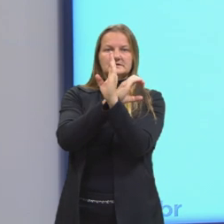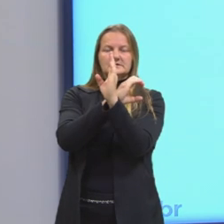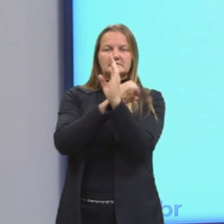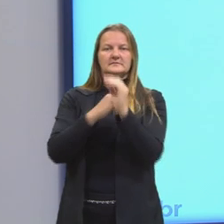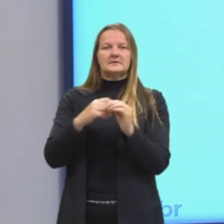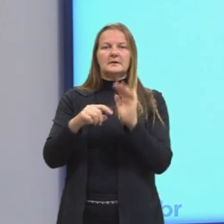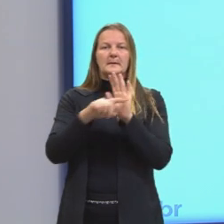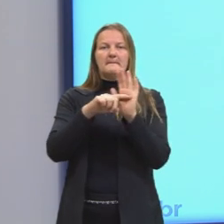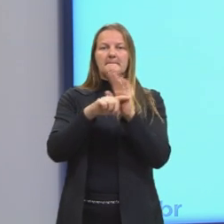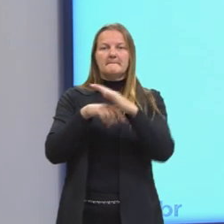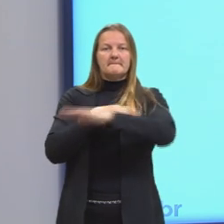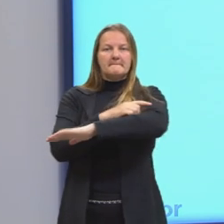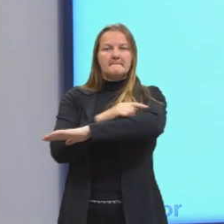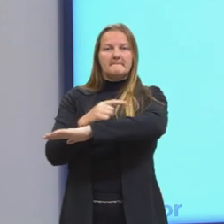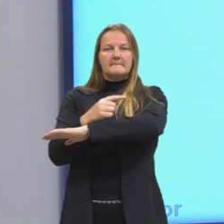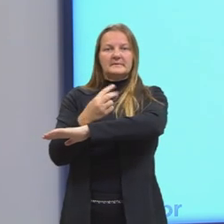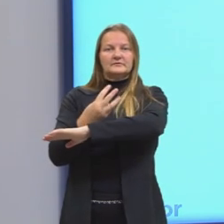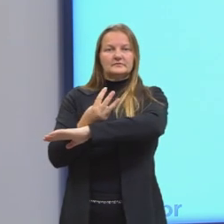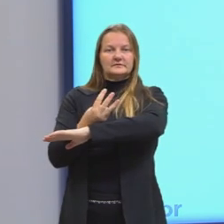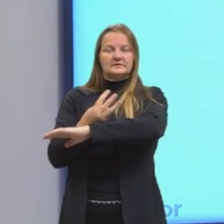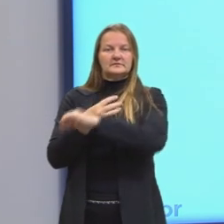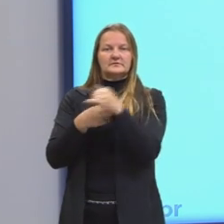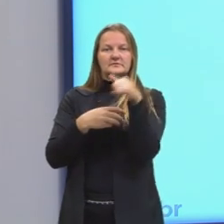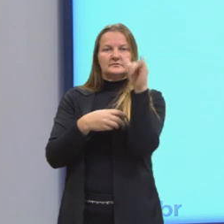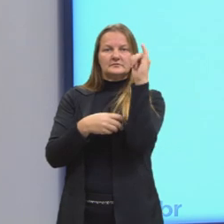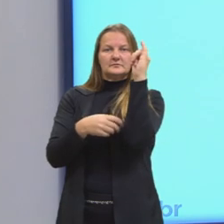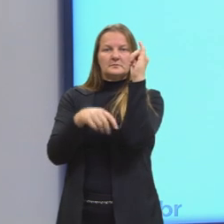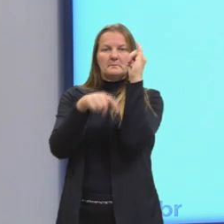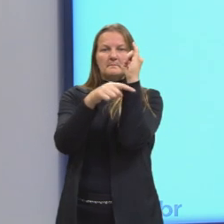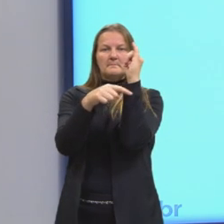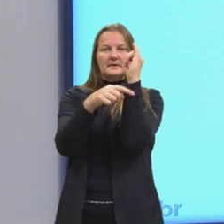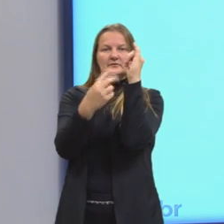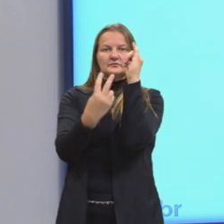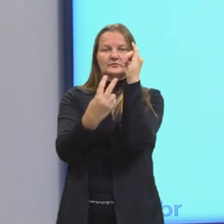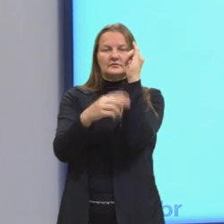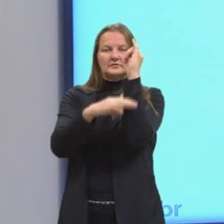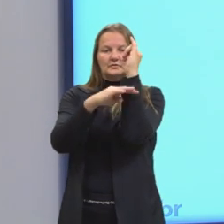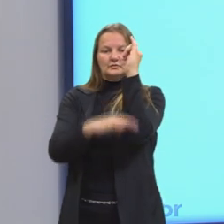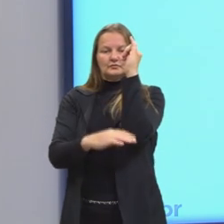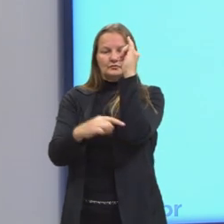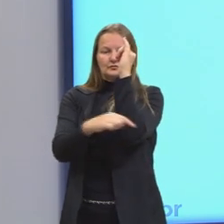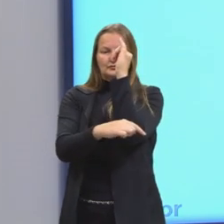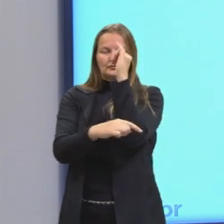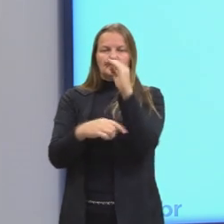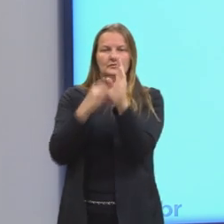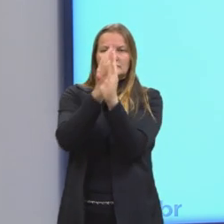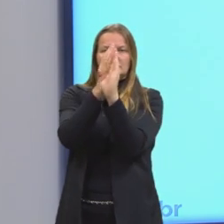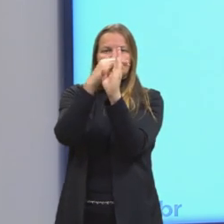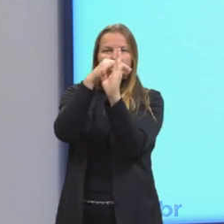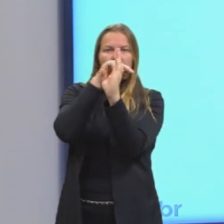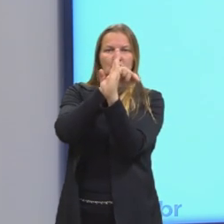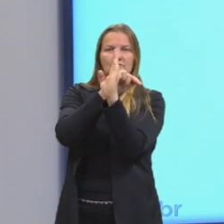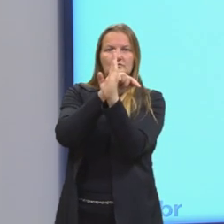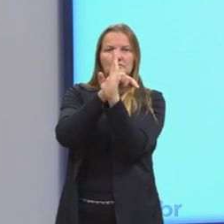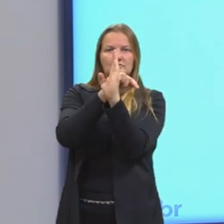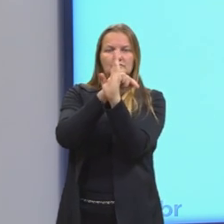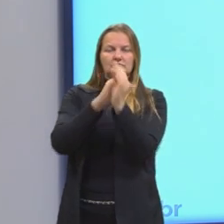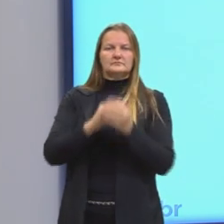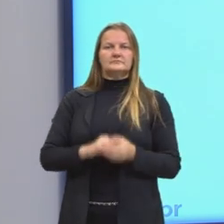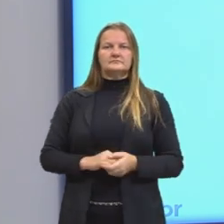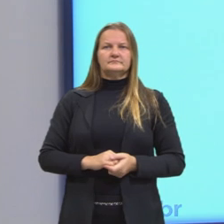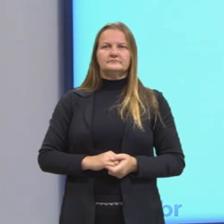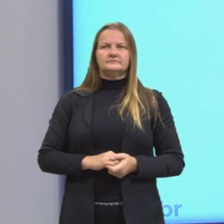do x e menos 2 do y. Então, ponto C, par ordenado, menos 3 e menos 2.